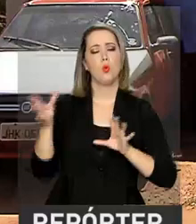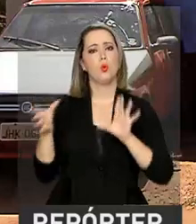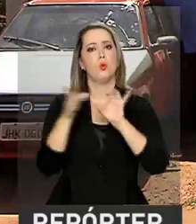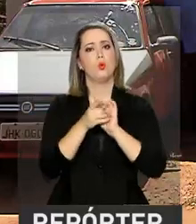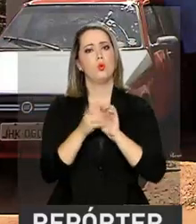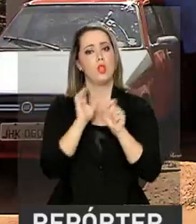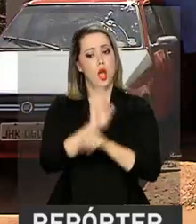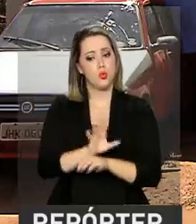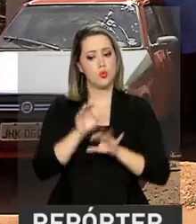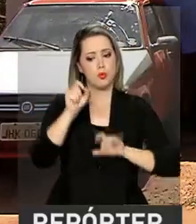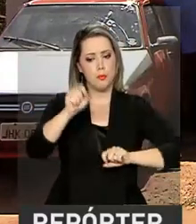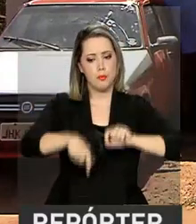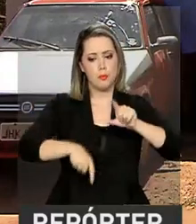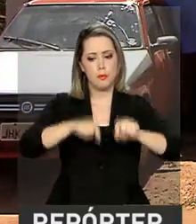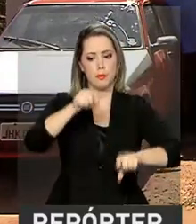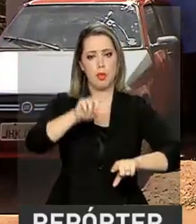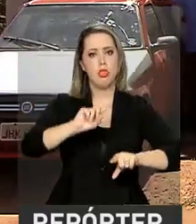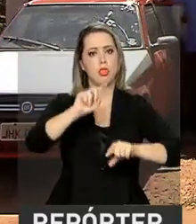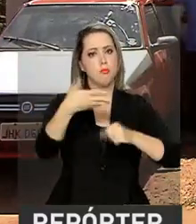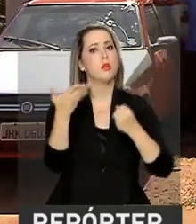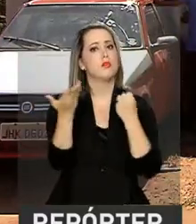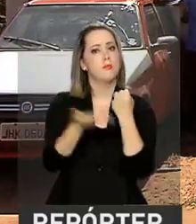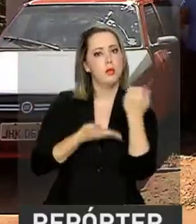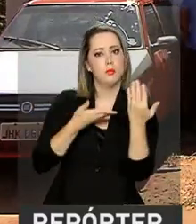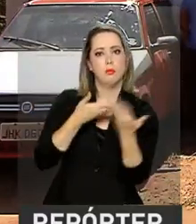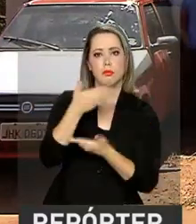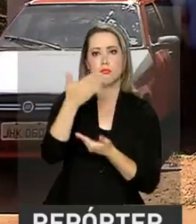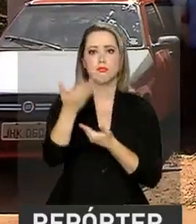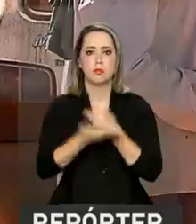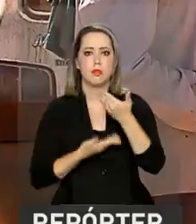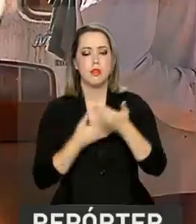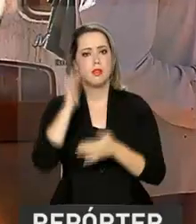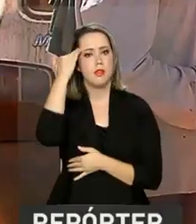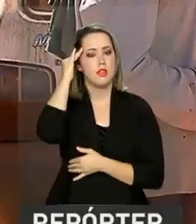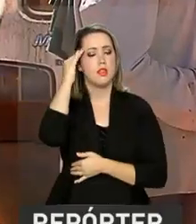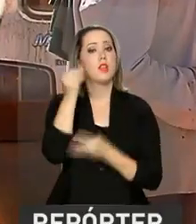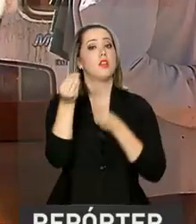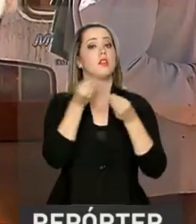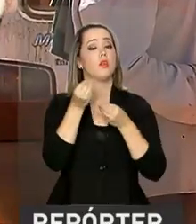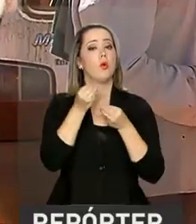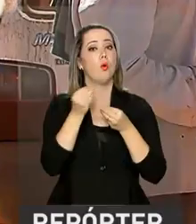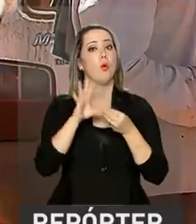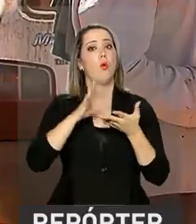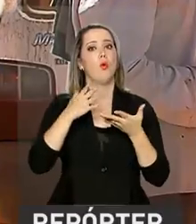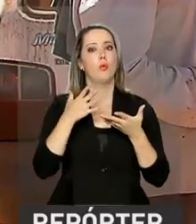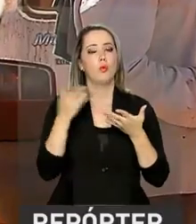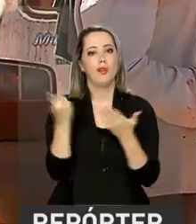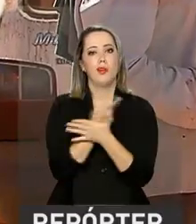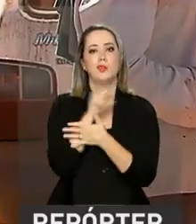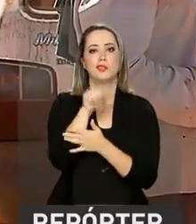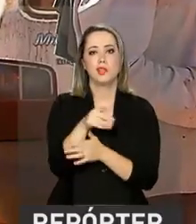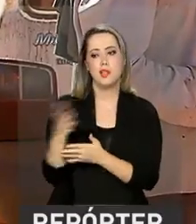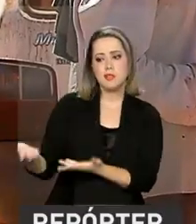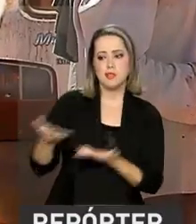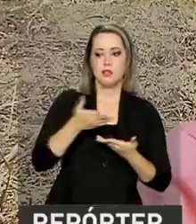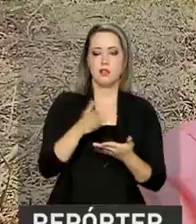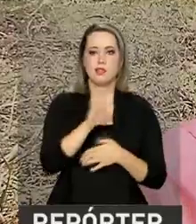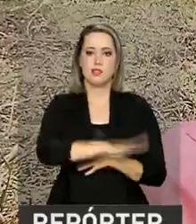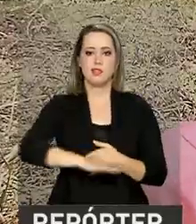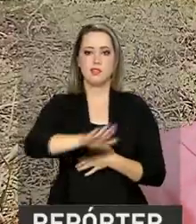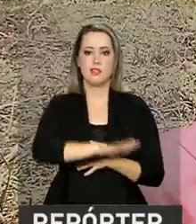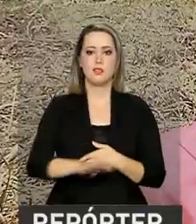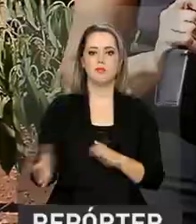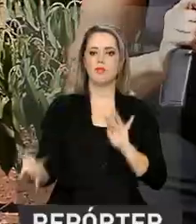plantios, ajudar a colher, entender o ciclo da terra, trazer as crianças, ter essa reconexão com